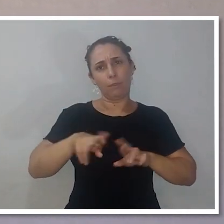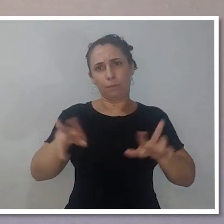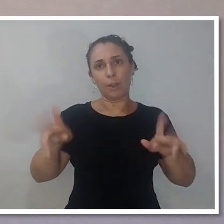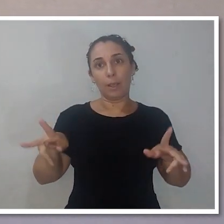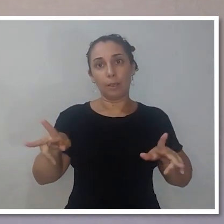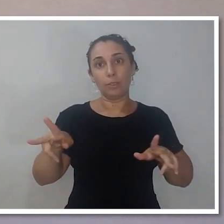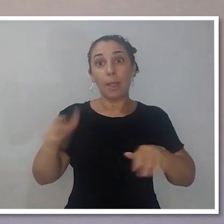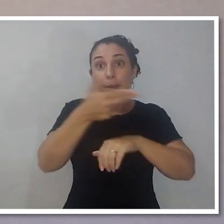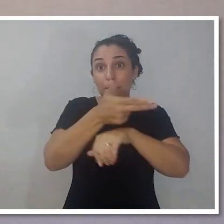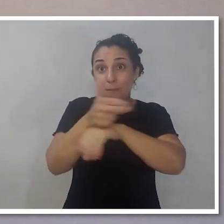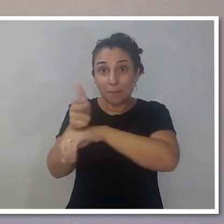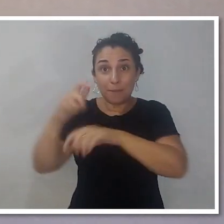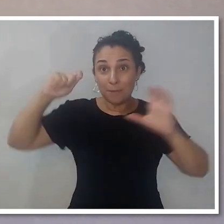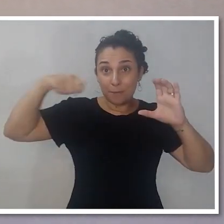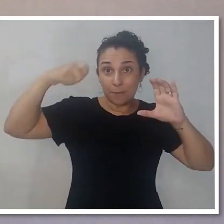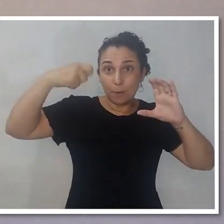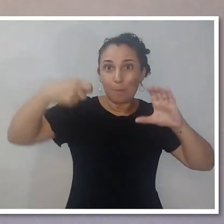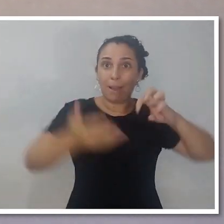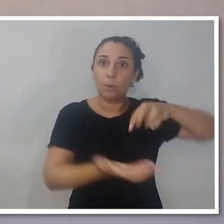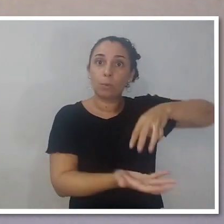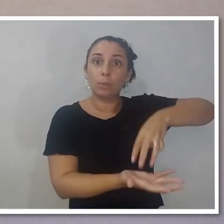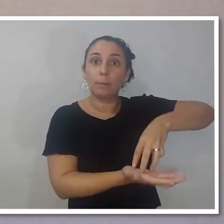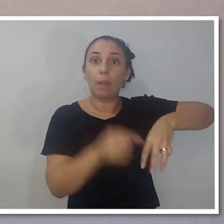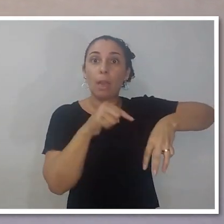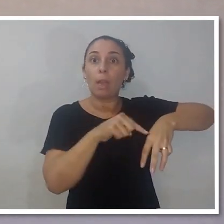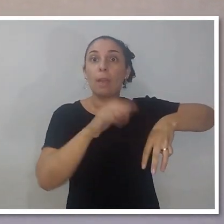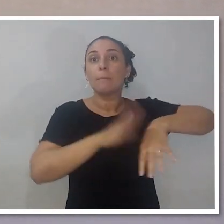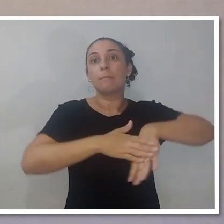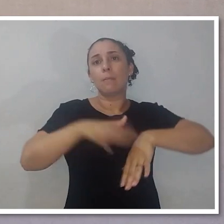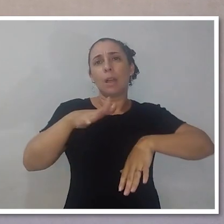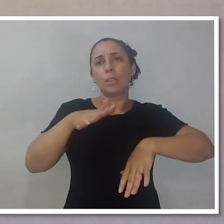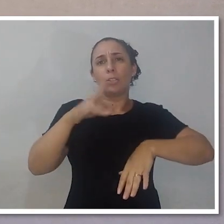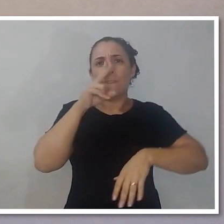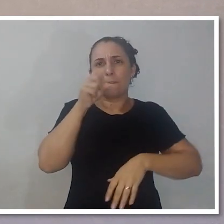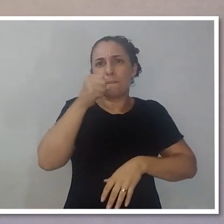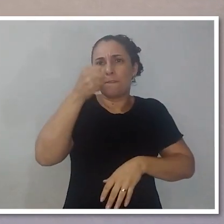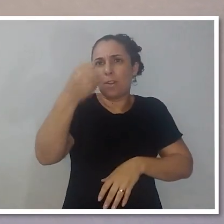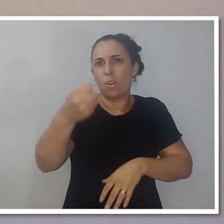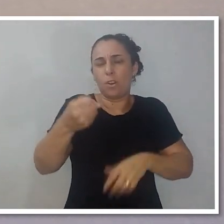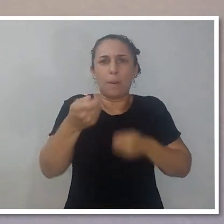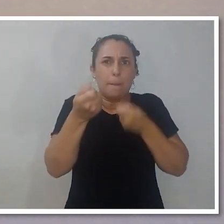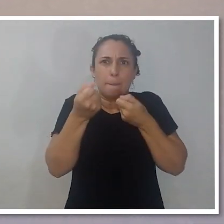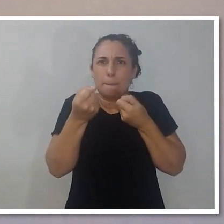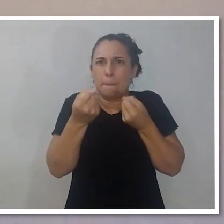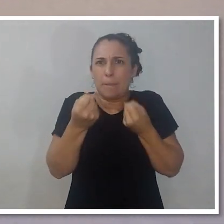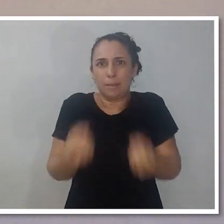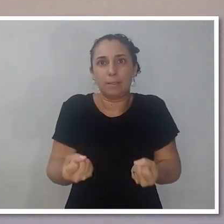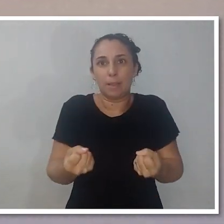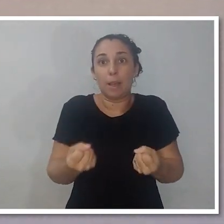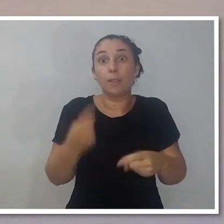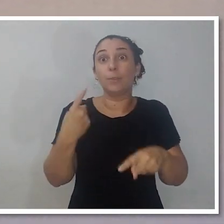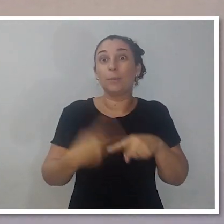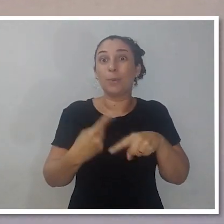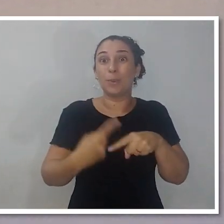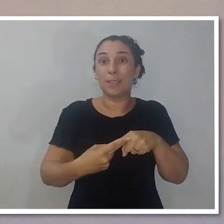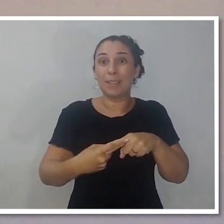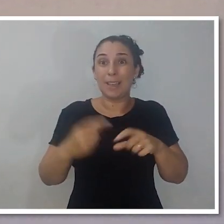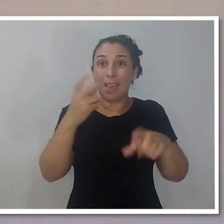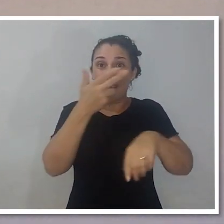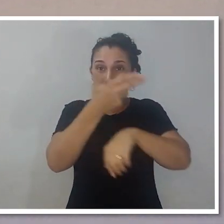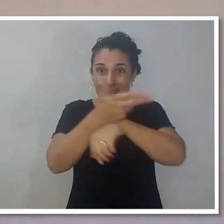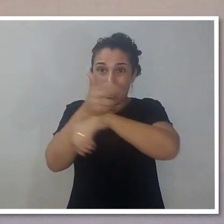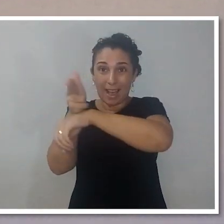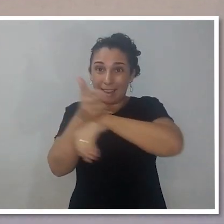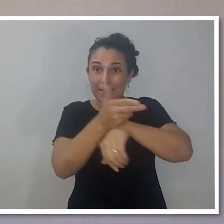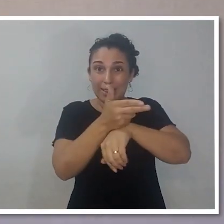tripés para filmagem, normalmente, eles são mais robustos, eles são mais fortes, são mais pesados, porque são feitos para suportar uma carga maior